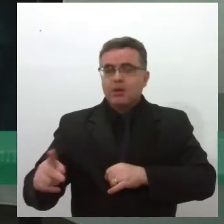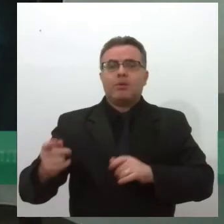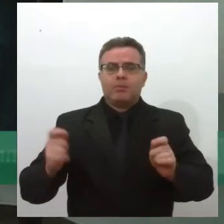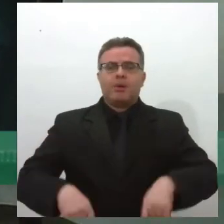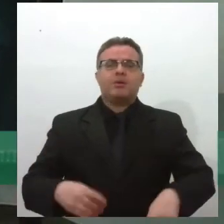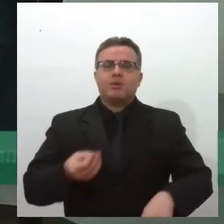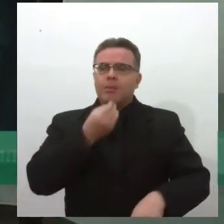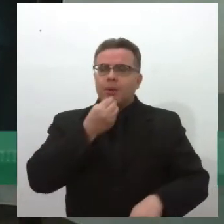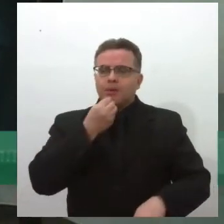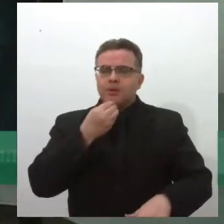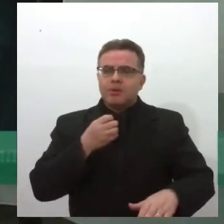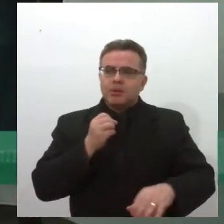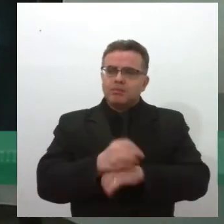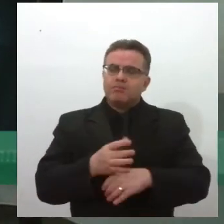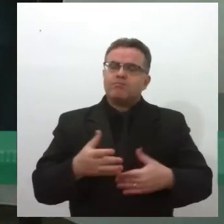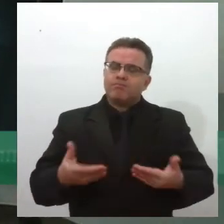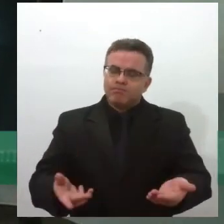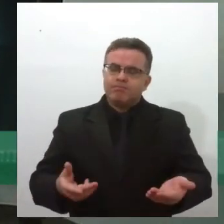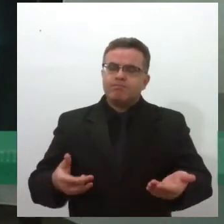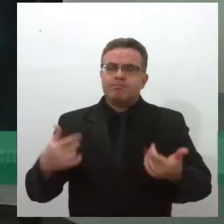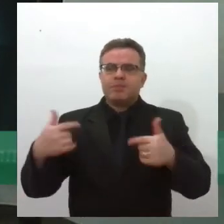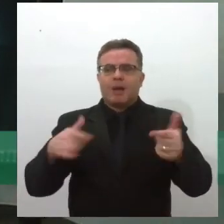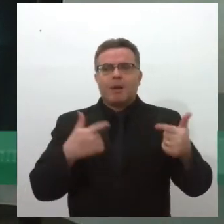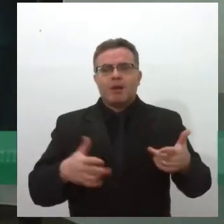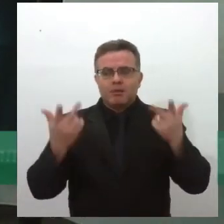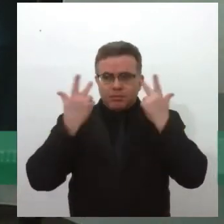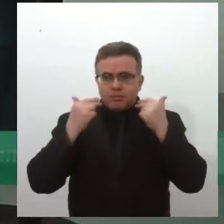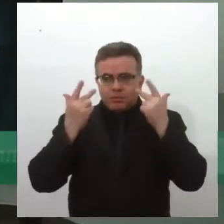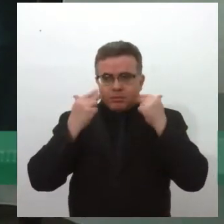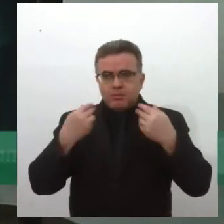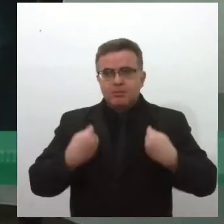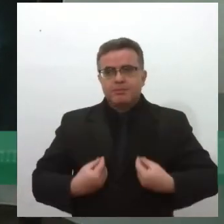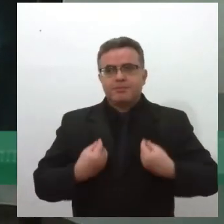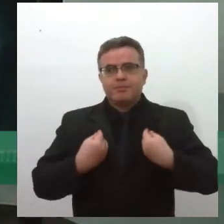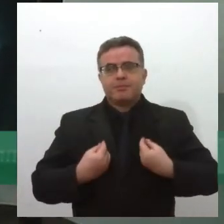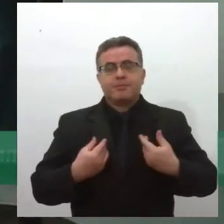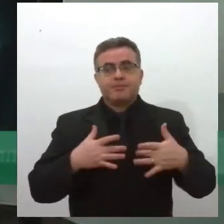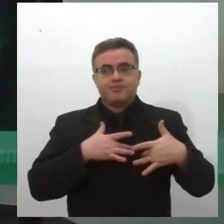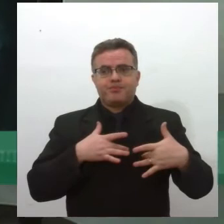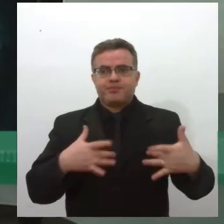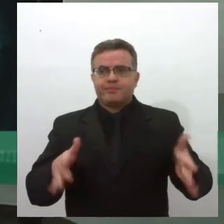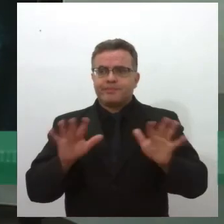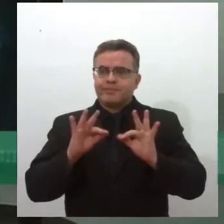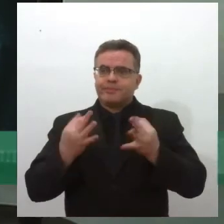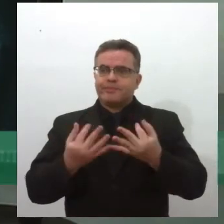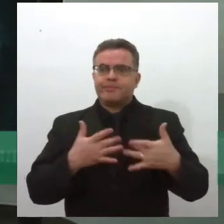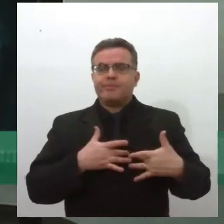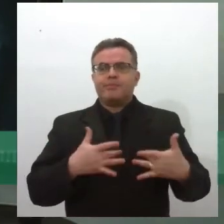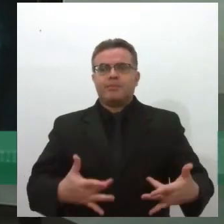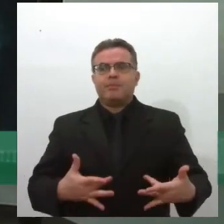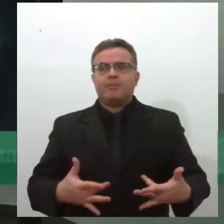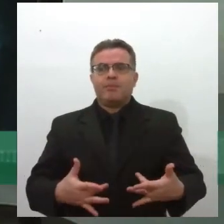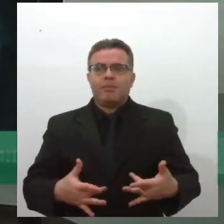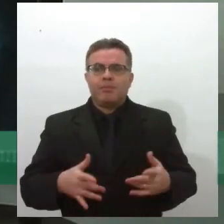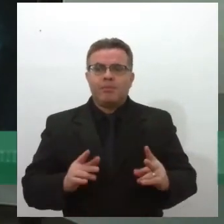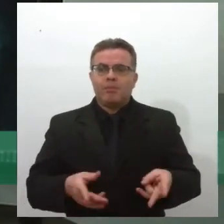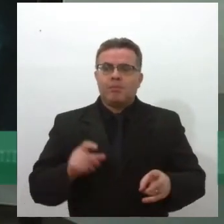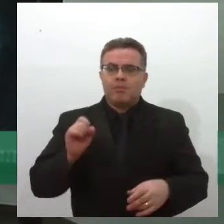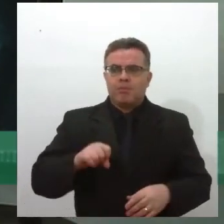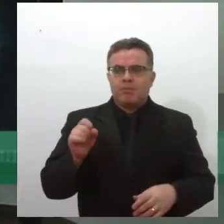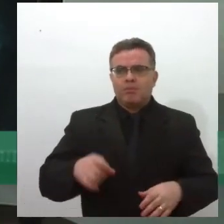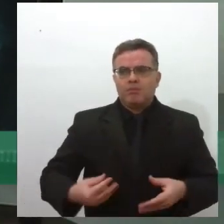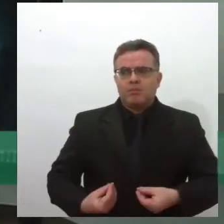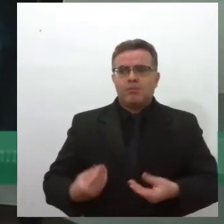oportunidade, né, de ter alguém muito, né, generoso, uma família generosa que disse sim, que fez a